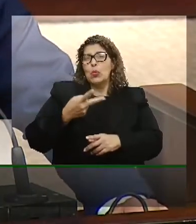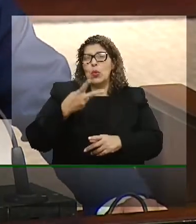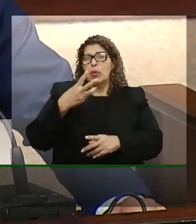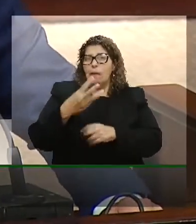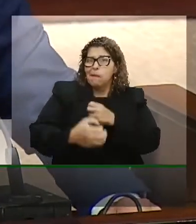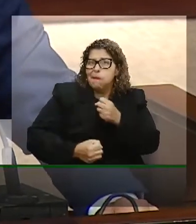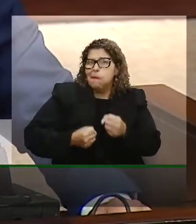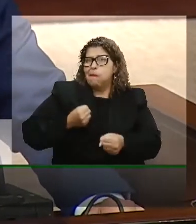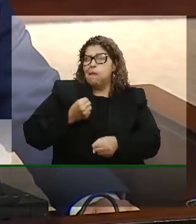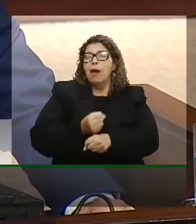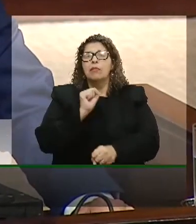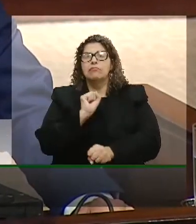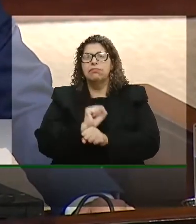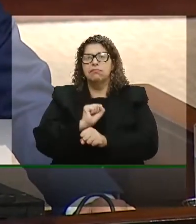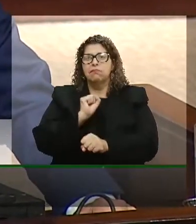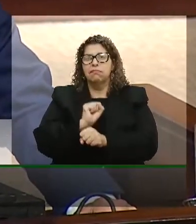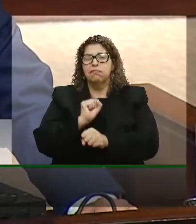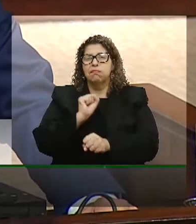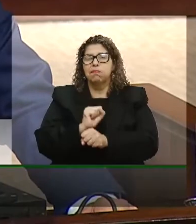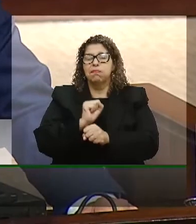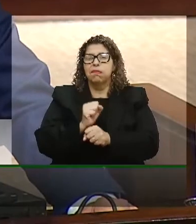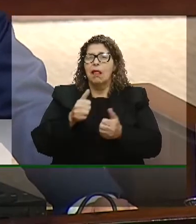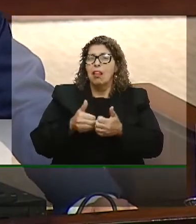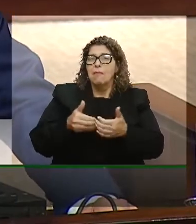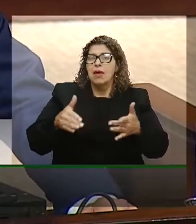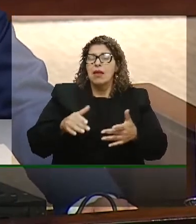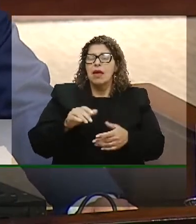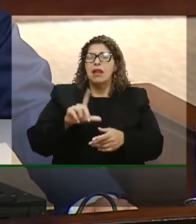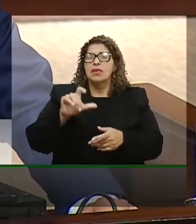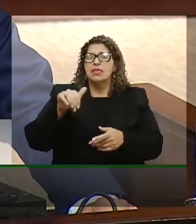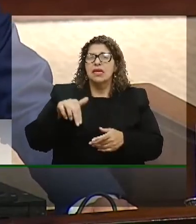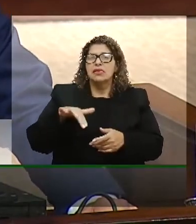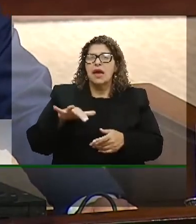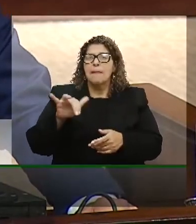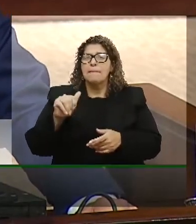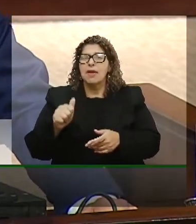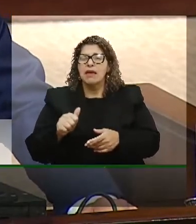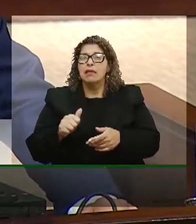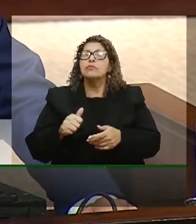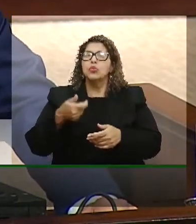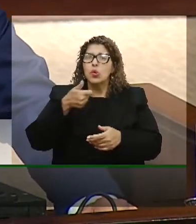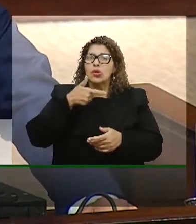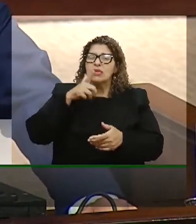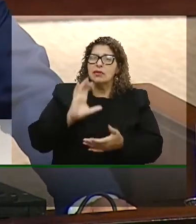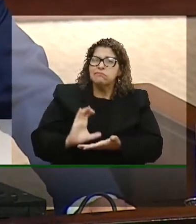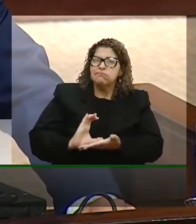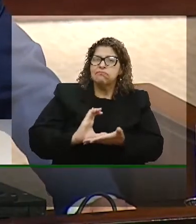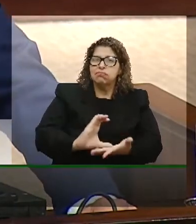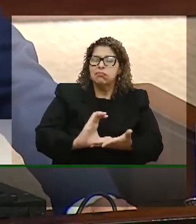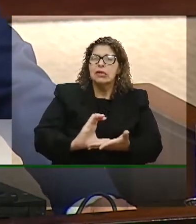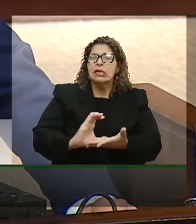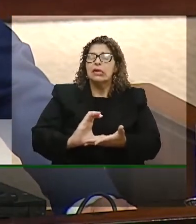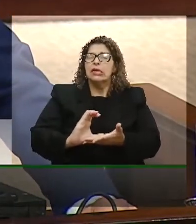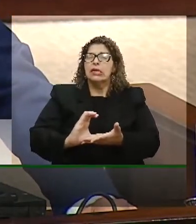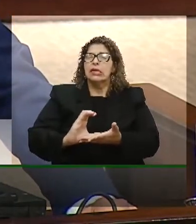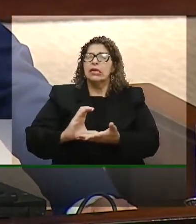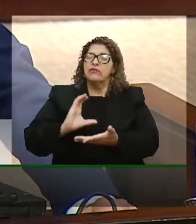anos esperando o licenciamento para poder investir e gerar emprego e renda aqui no Rio Grande do Sul.